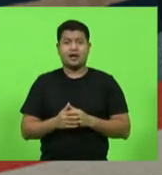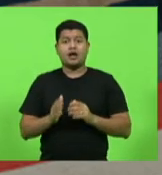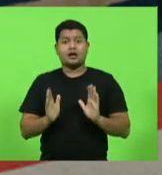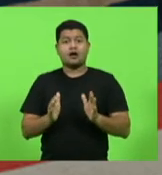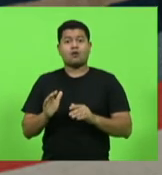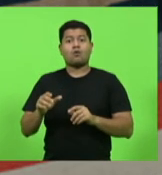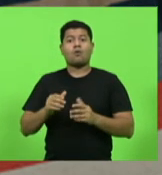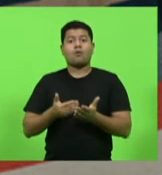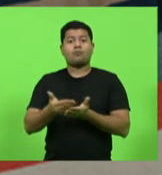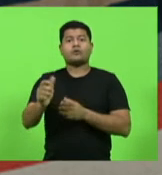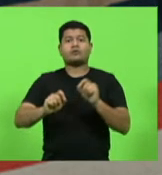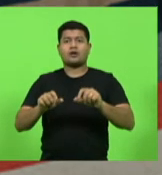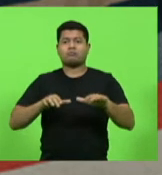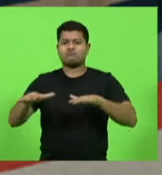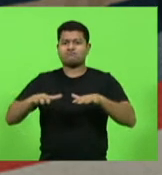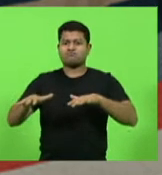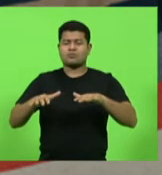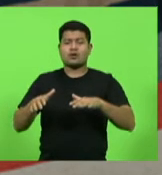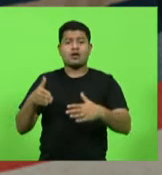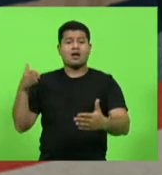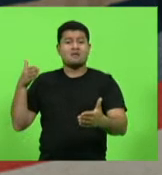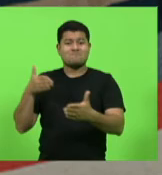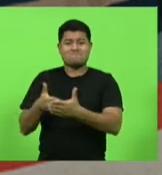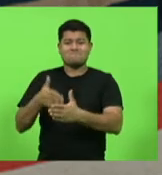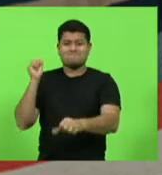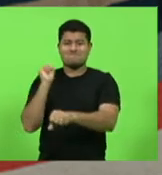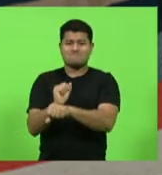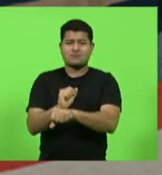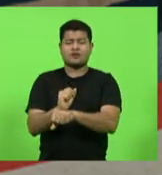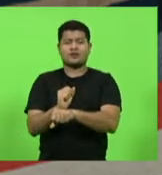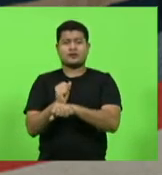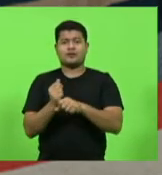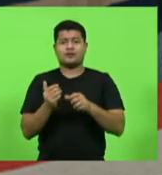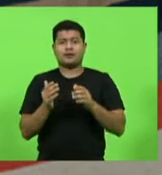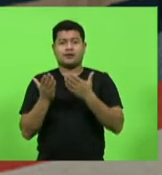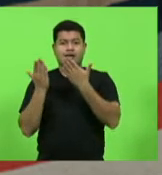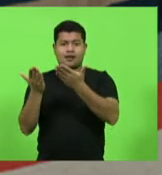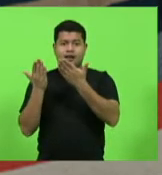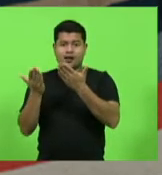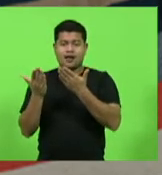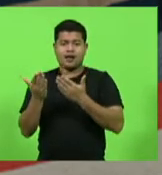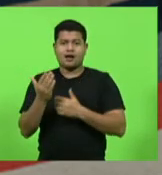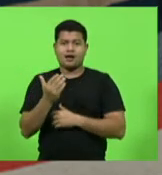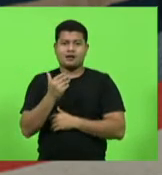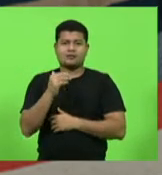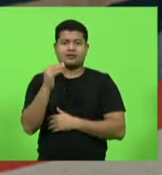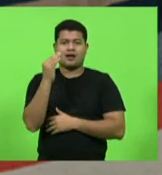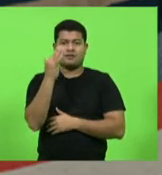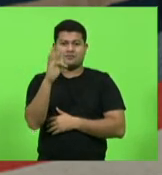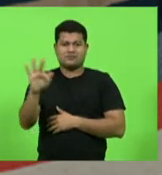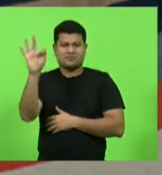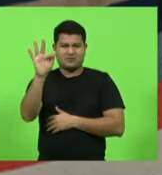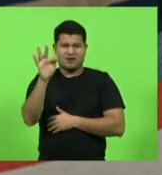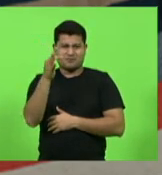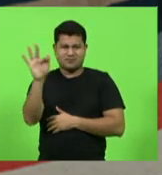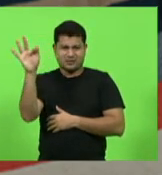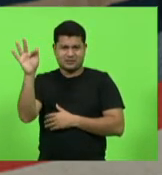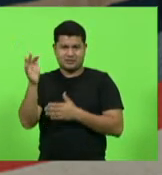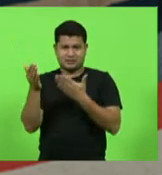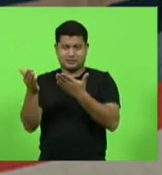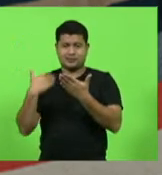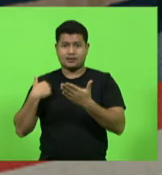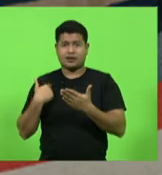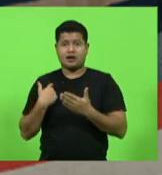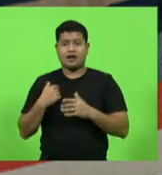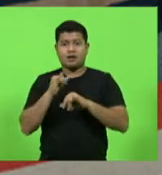mais um, por favor? E olha só que interessante, a academia francesa manifestou contrariedade ao uso